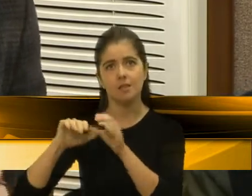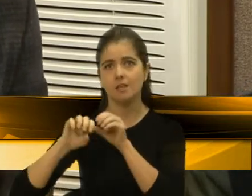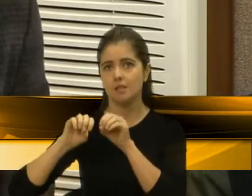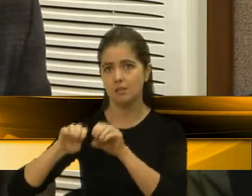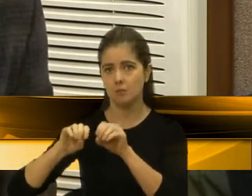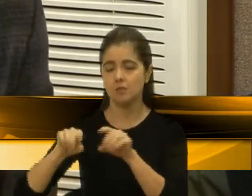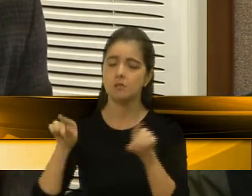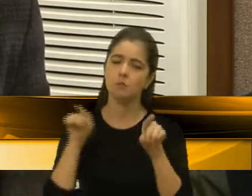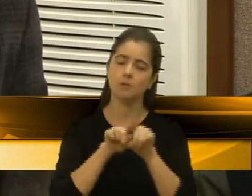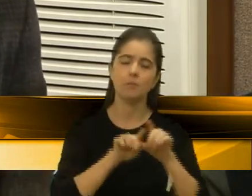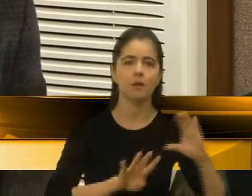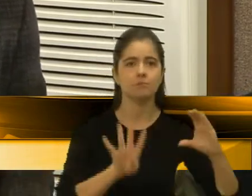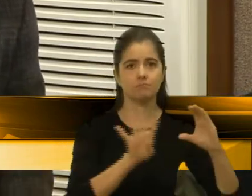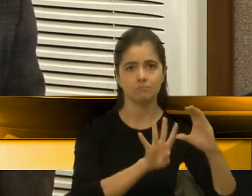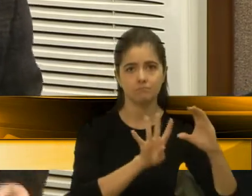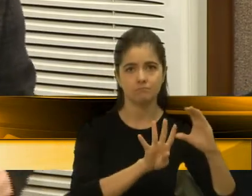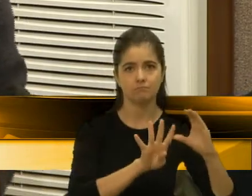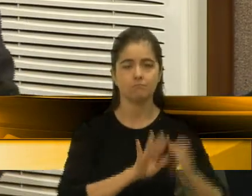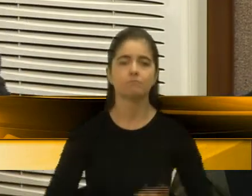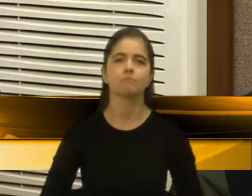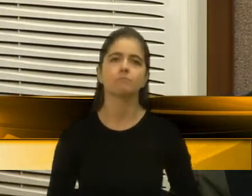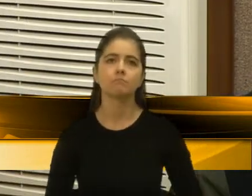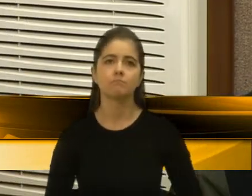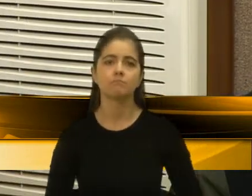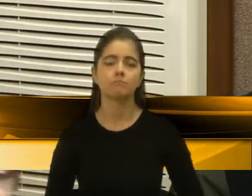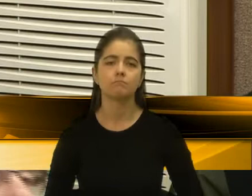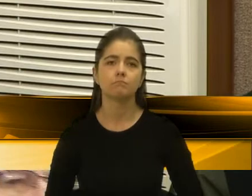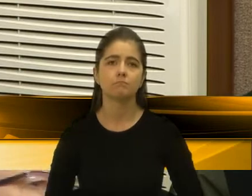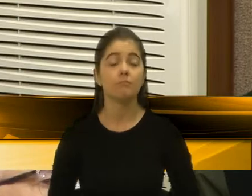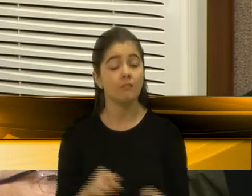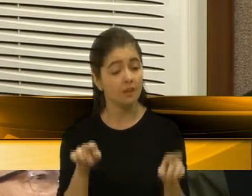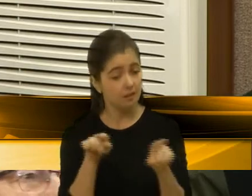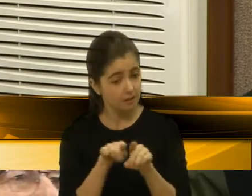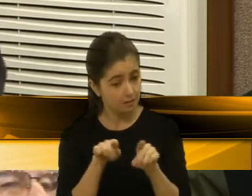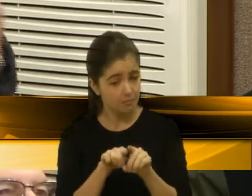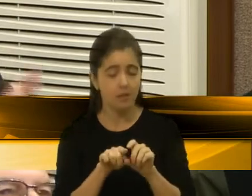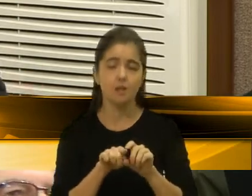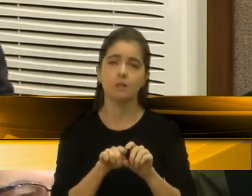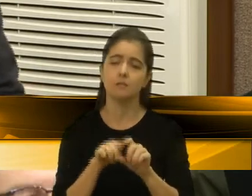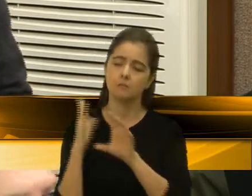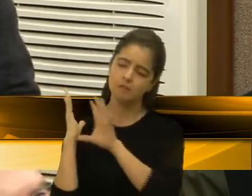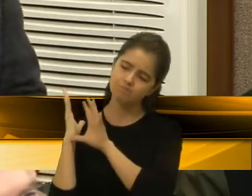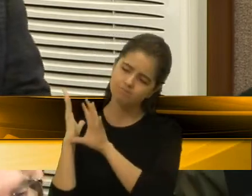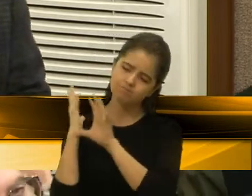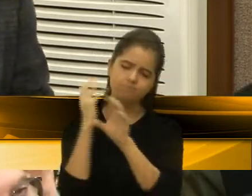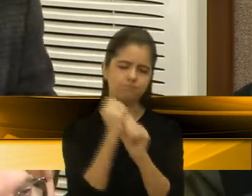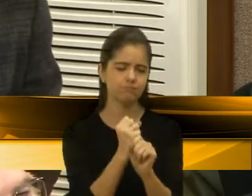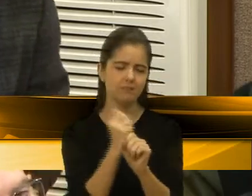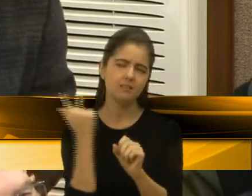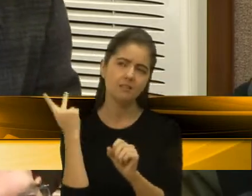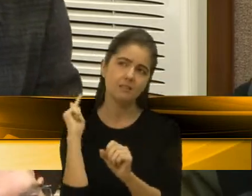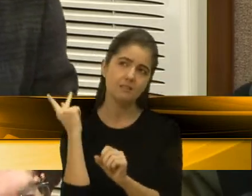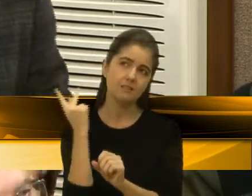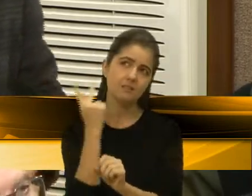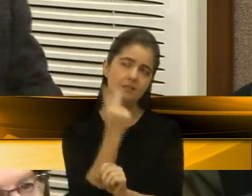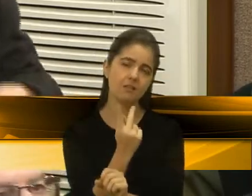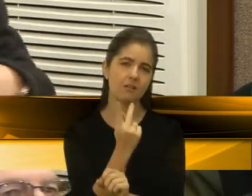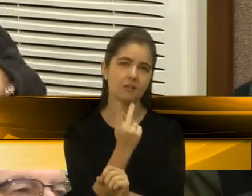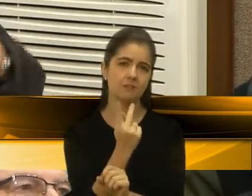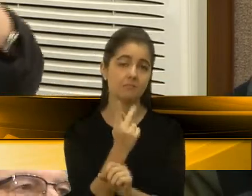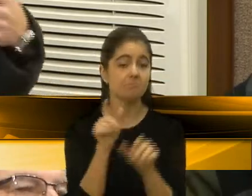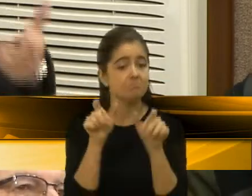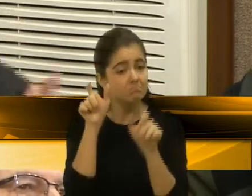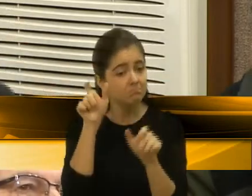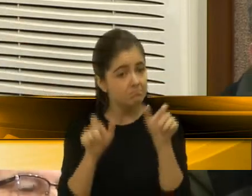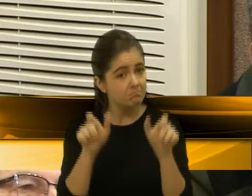Regional de Educação. E também ele serve para que a gente possa fazer um resgate histórico da cidade, das